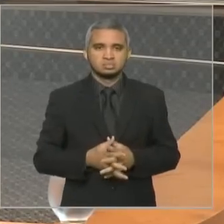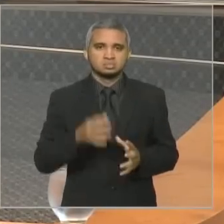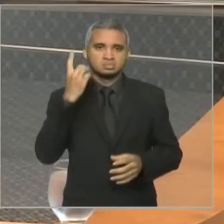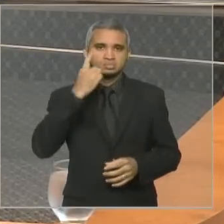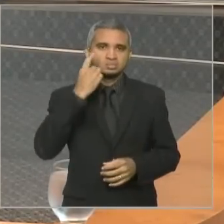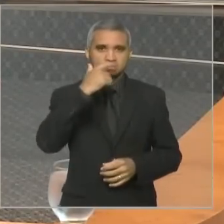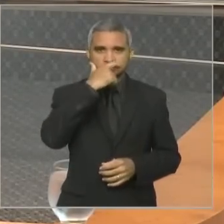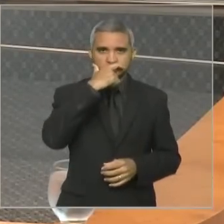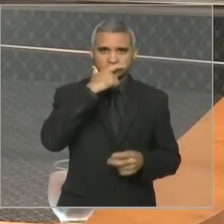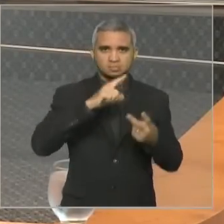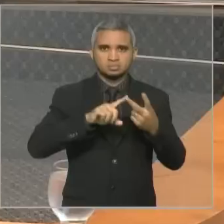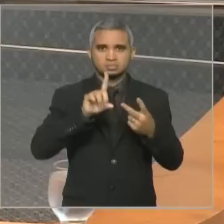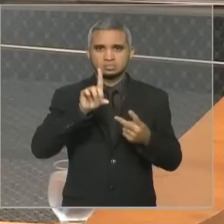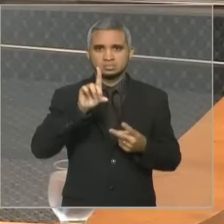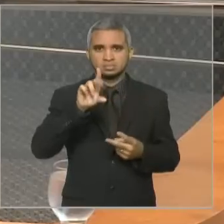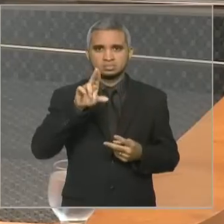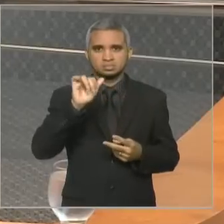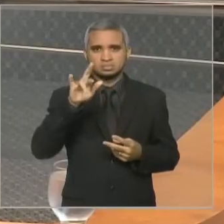ofensas